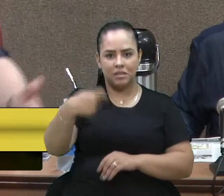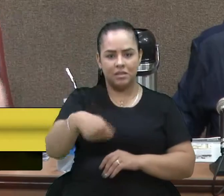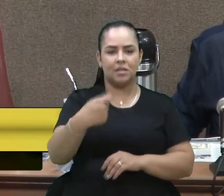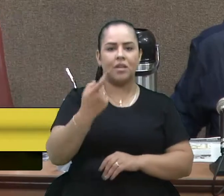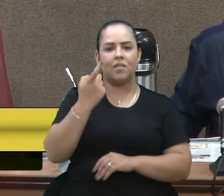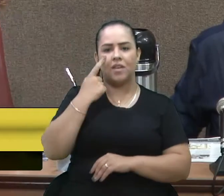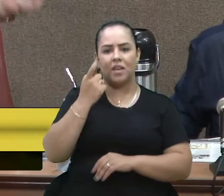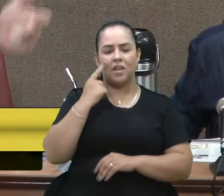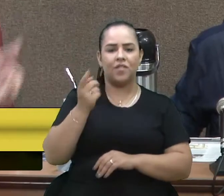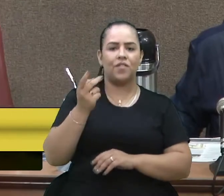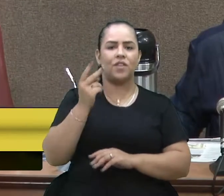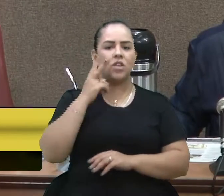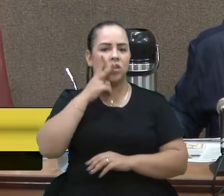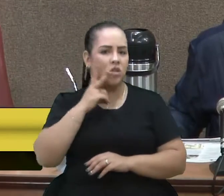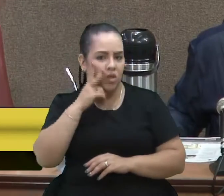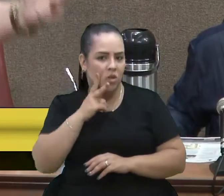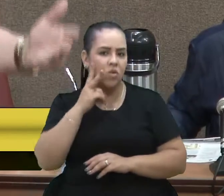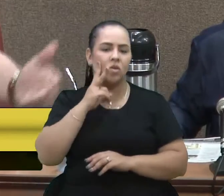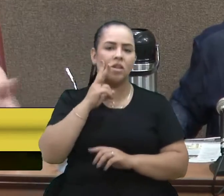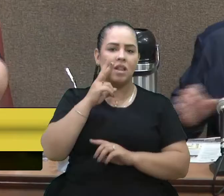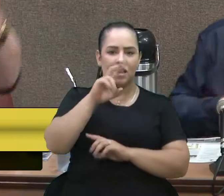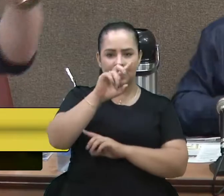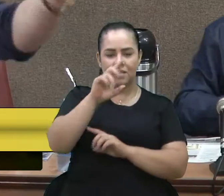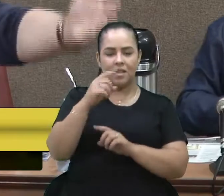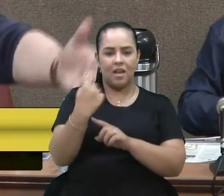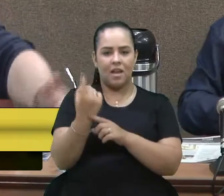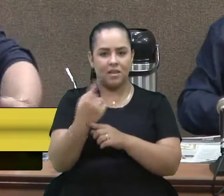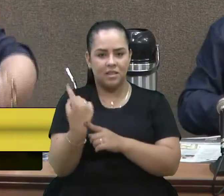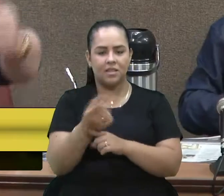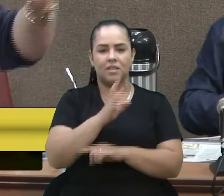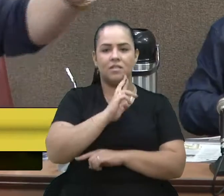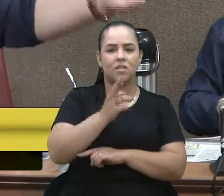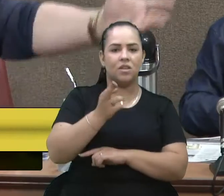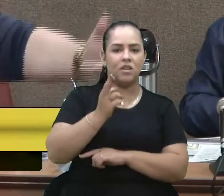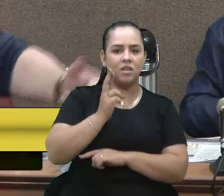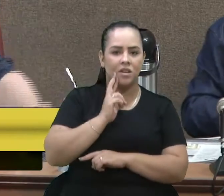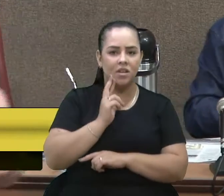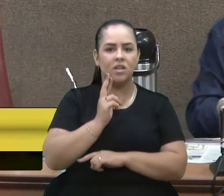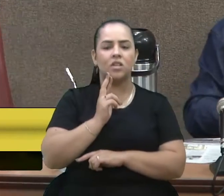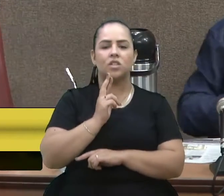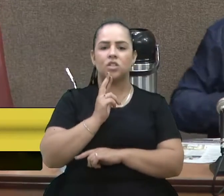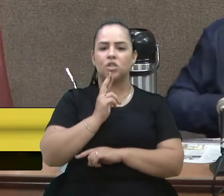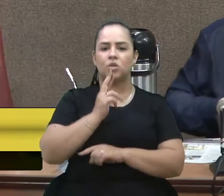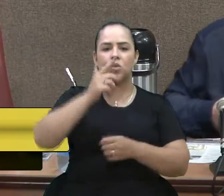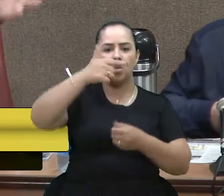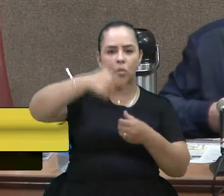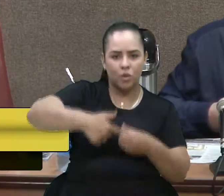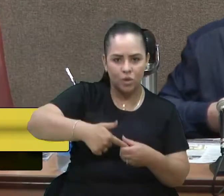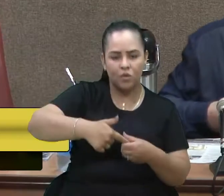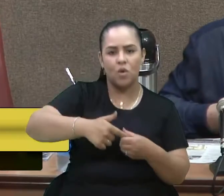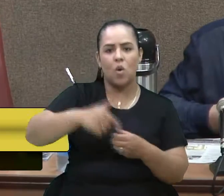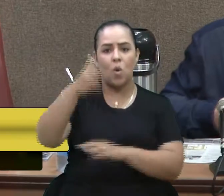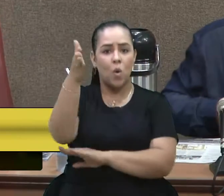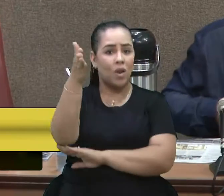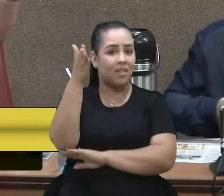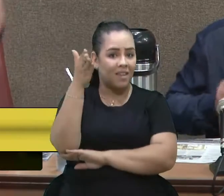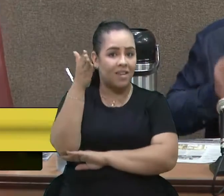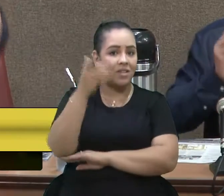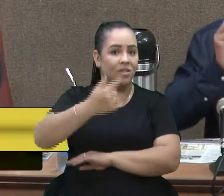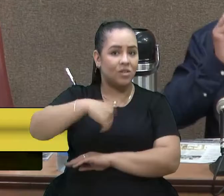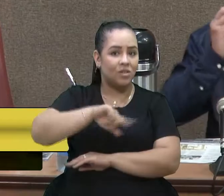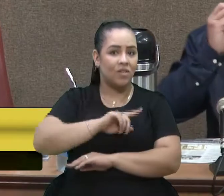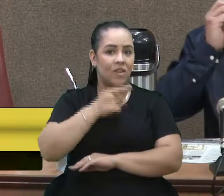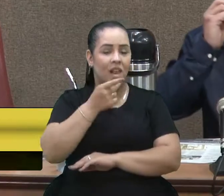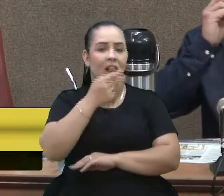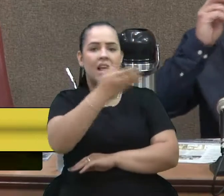táxis, os Ubers, o restaurante, os pubs, os postos de combustíveis, os hotéis. Vamos lá falar com o Zan